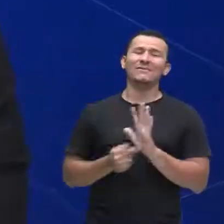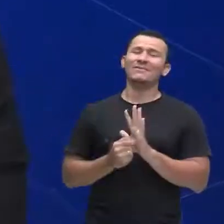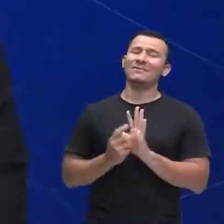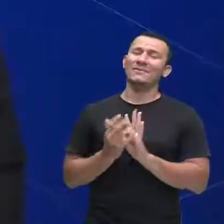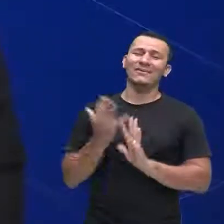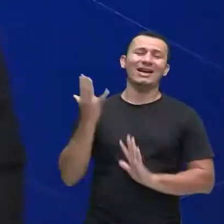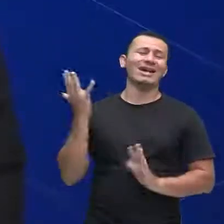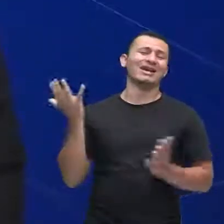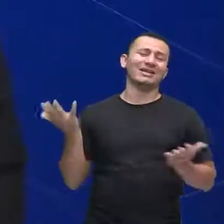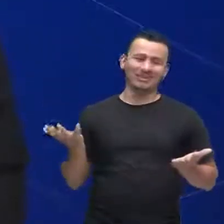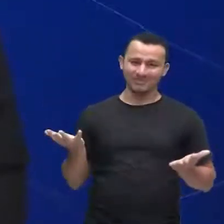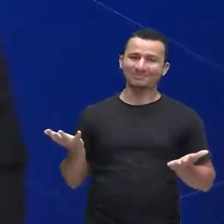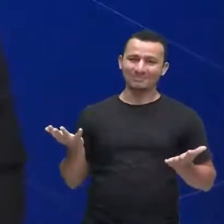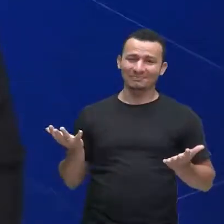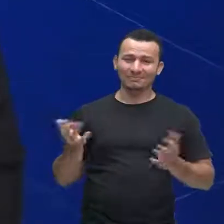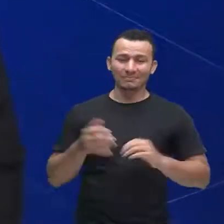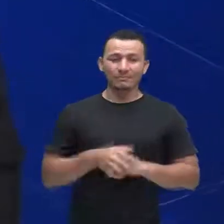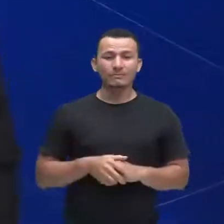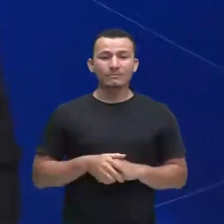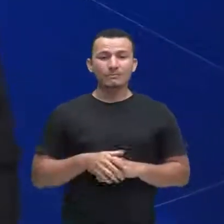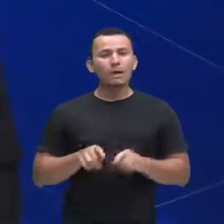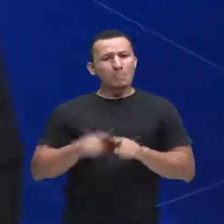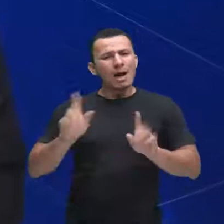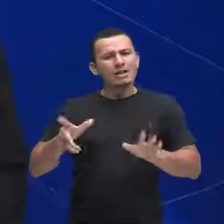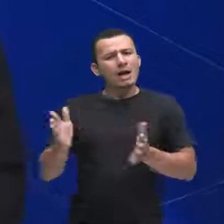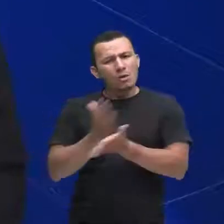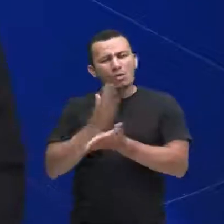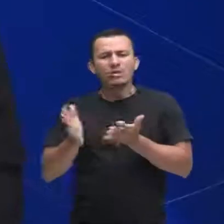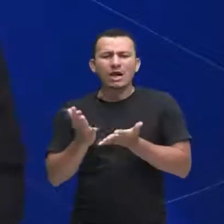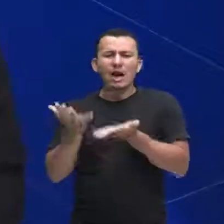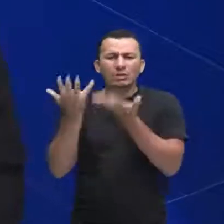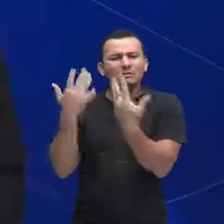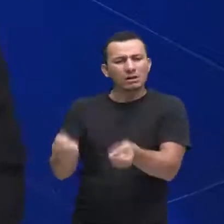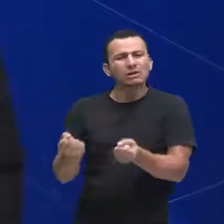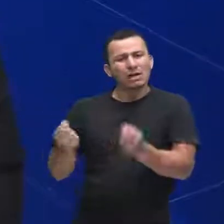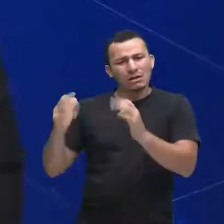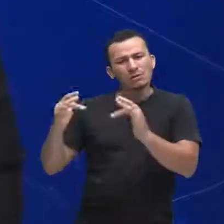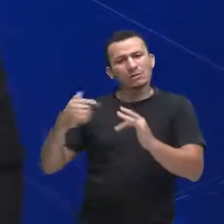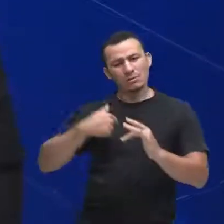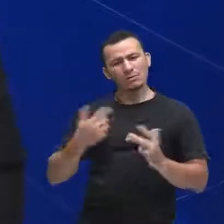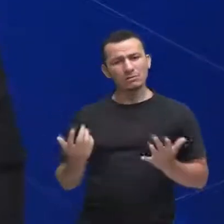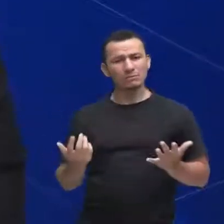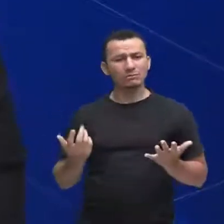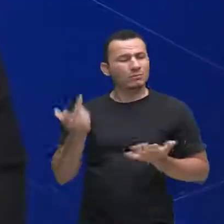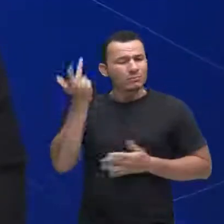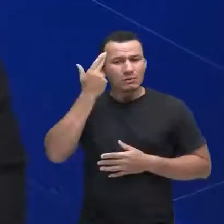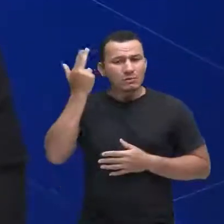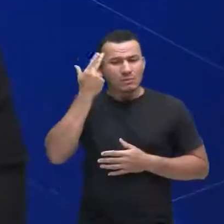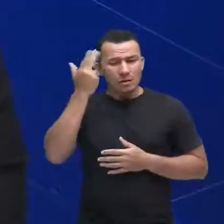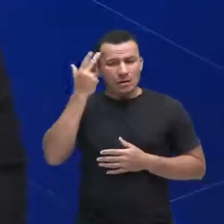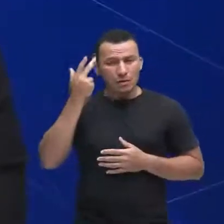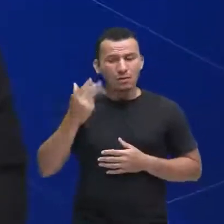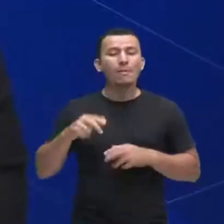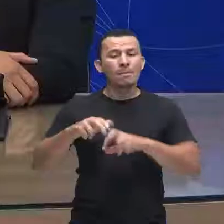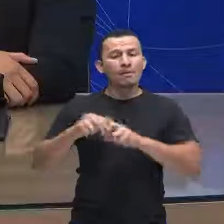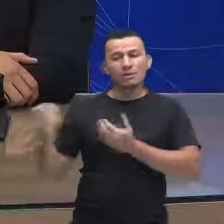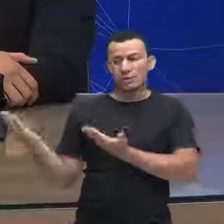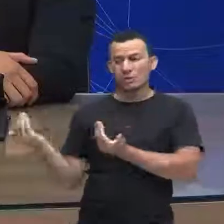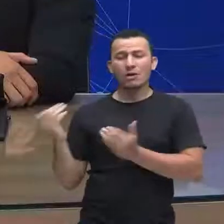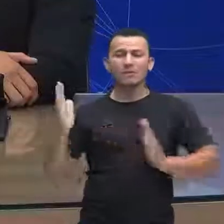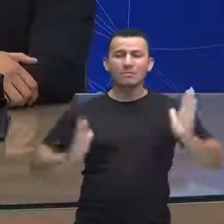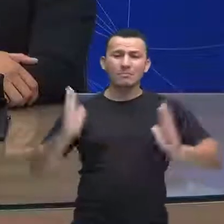emitia alguns mas também já fui correspondido essa dinâmica que na adolescência parece que é o fim de tudo